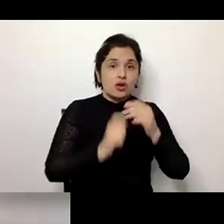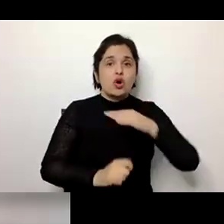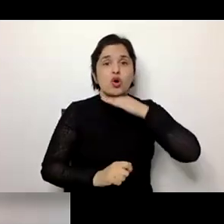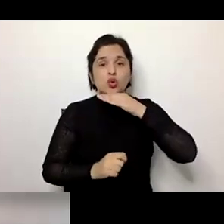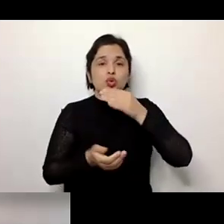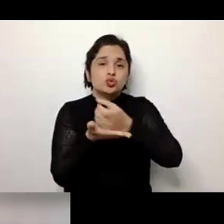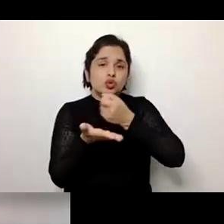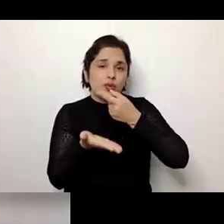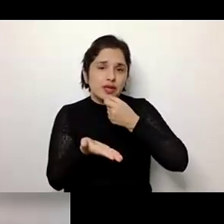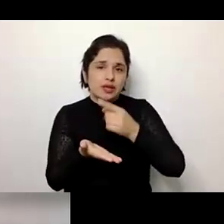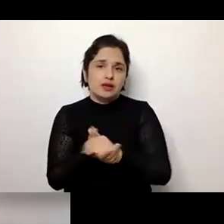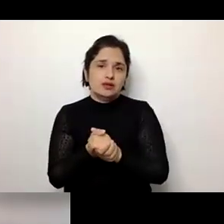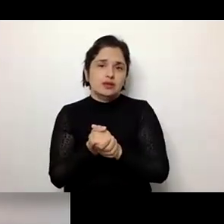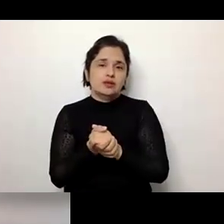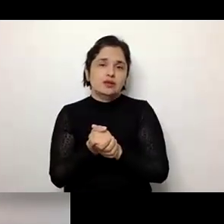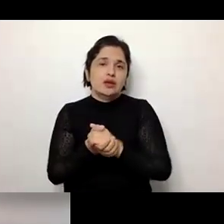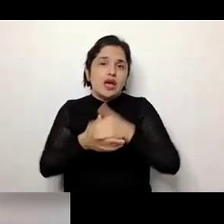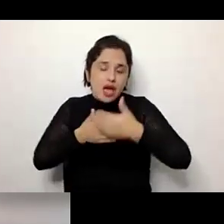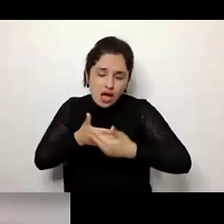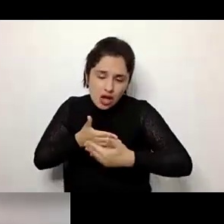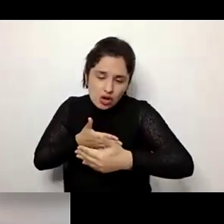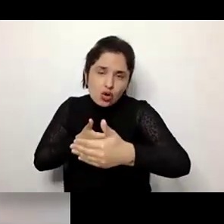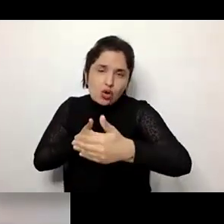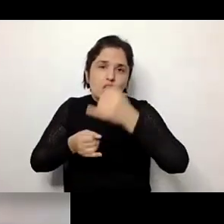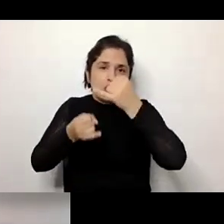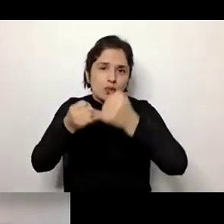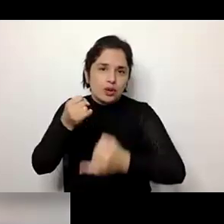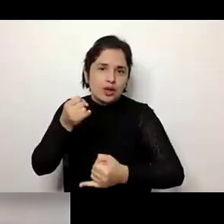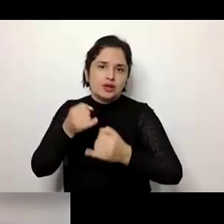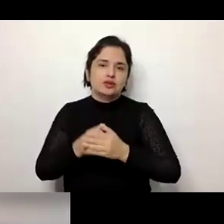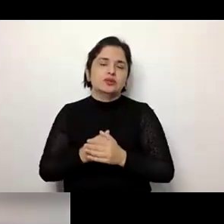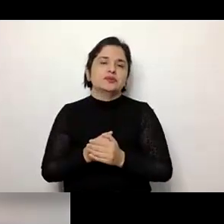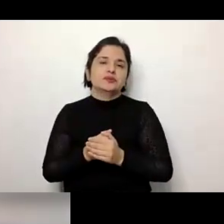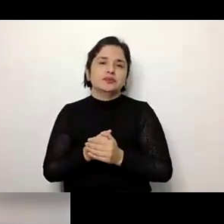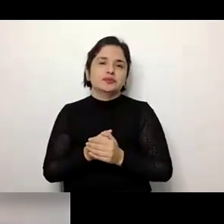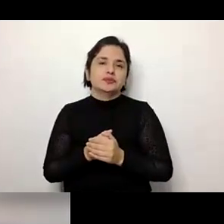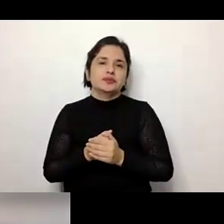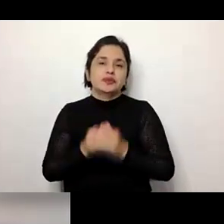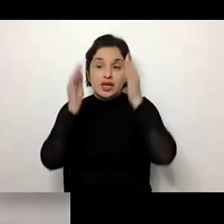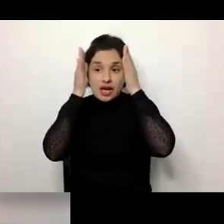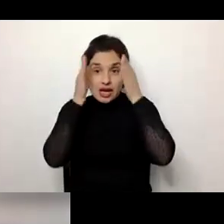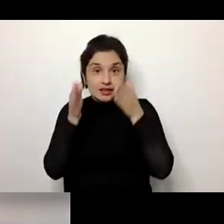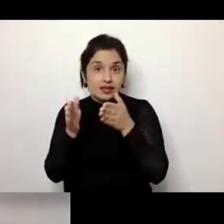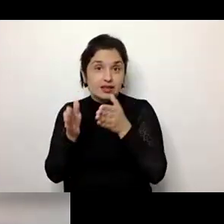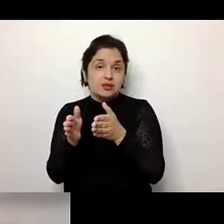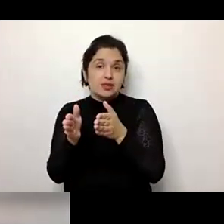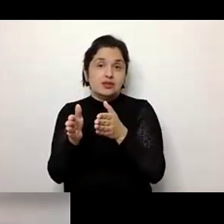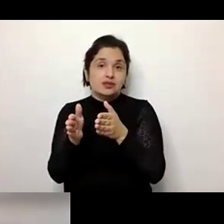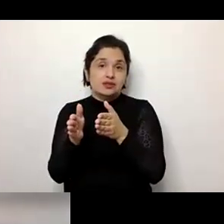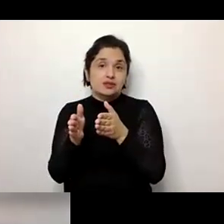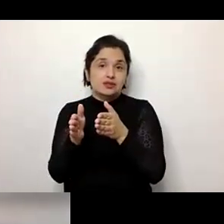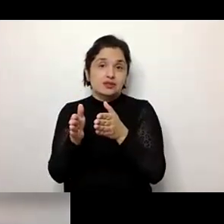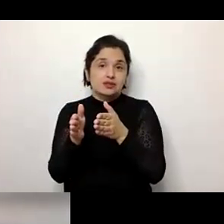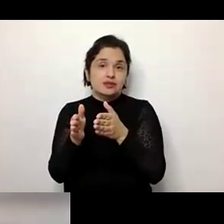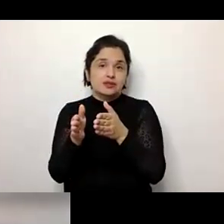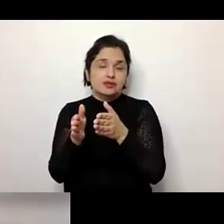medicação, acesso à saúde, a um processo de saúde de qualidade, de um atendimento de saúde, médico